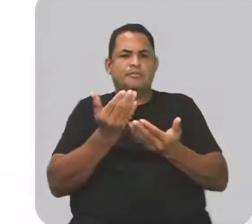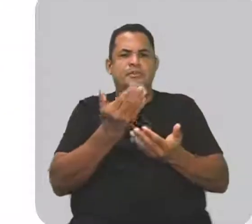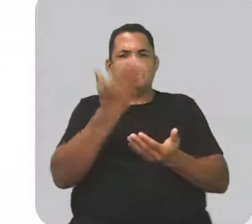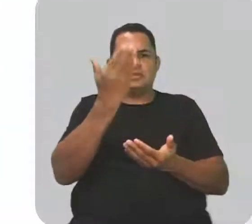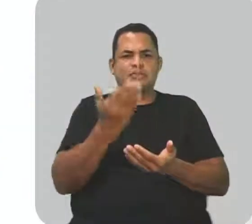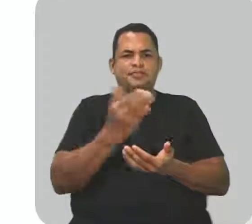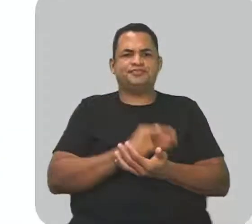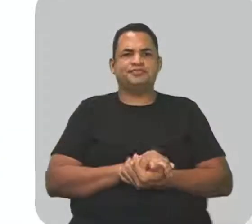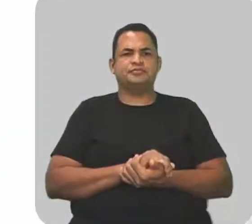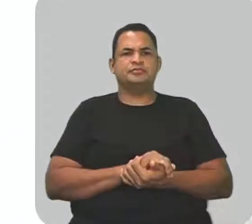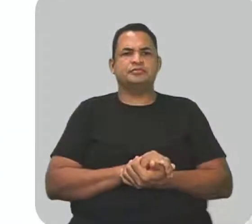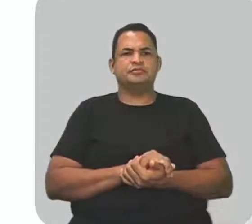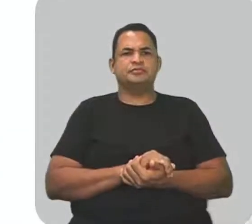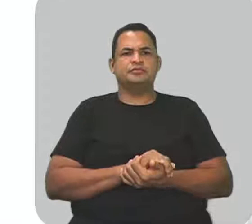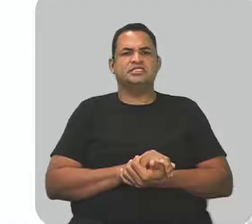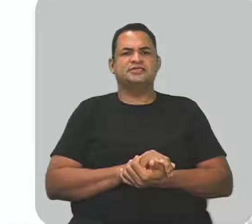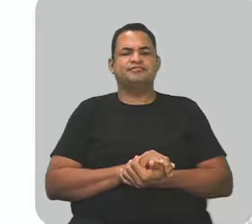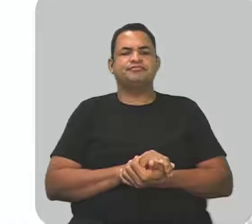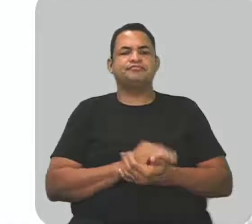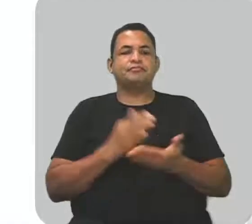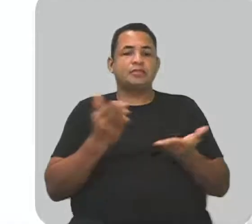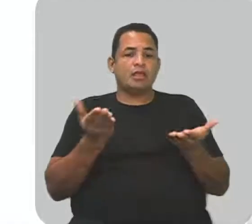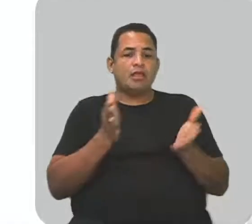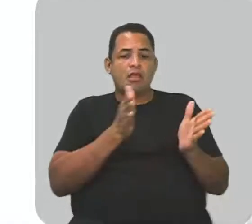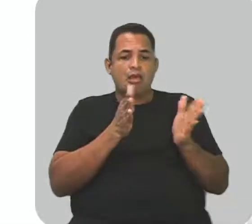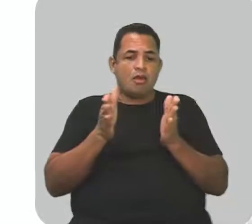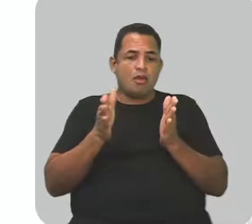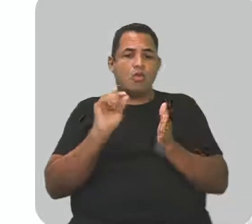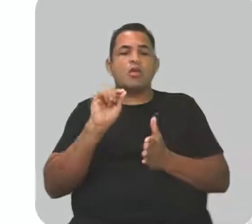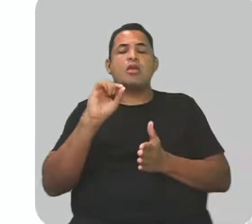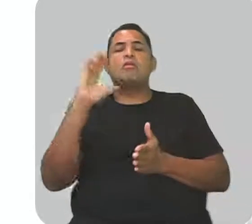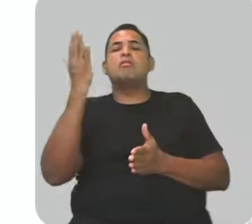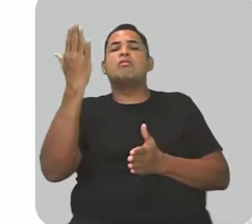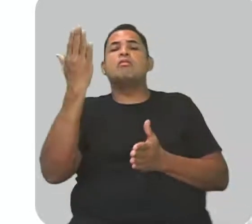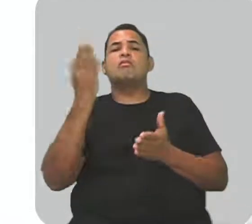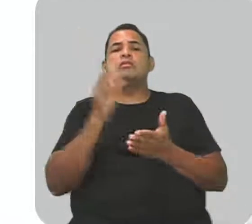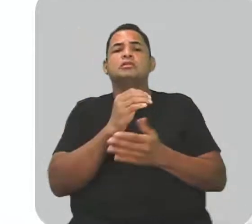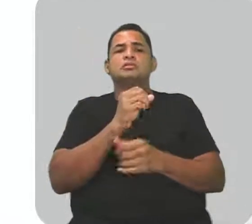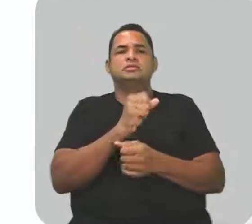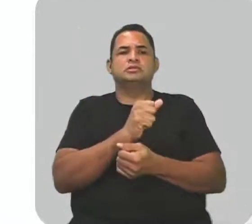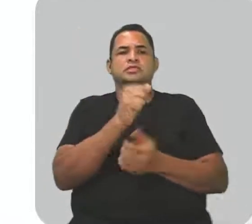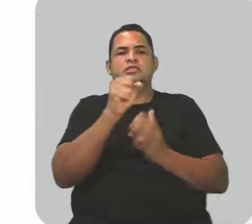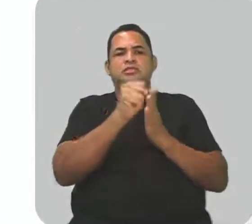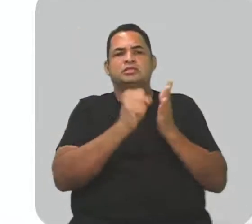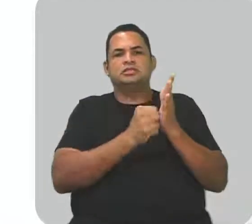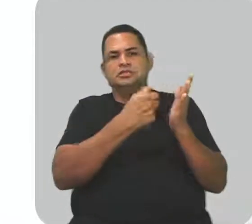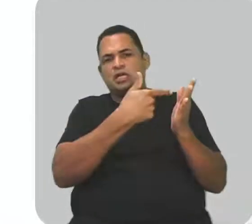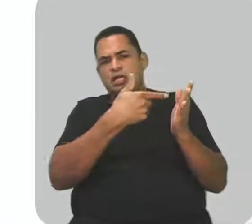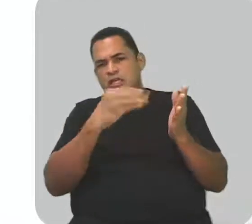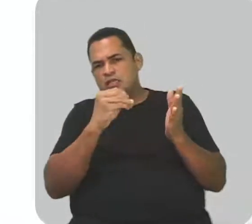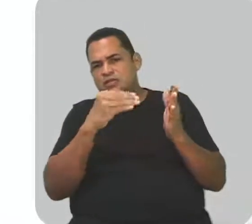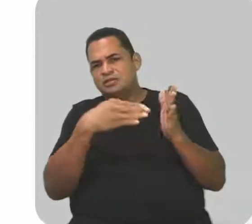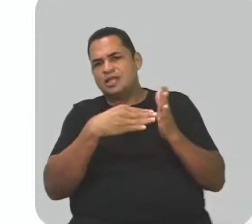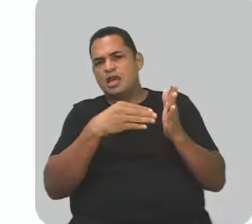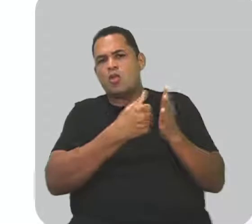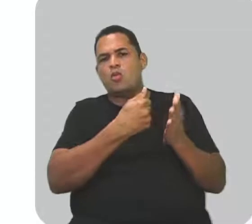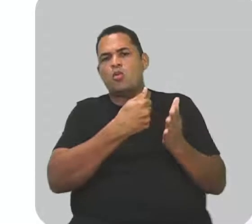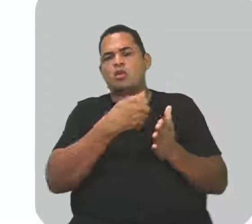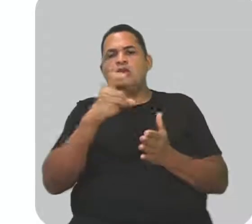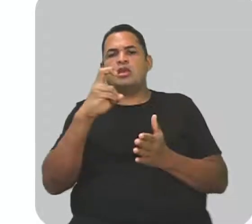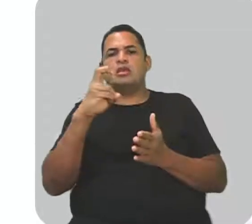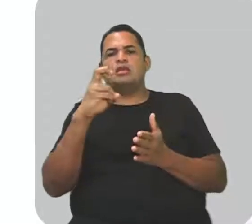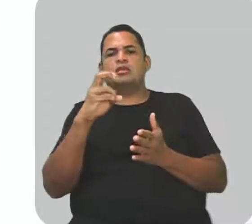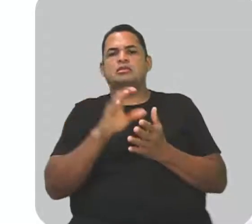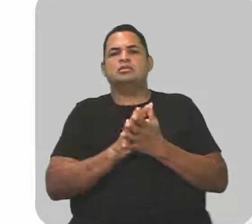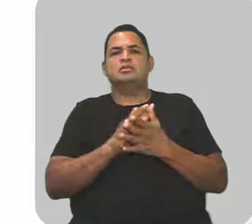nosso aluno perceber que, naquele período, o que estava acontecendo? Século X a século XV, nós temos aí